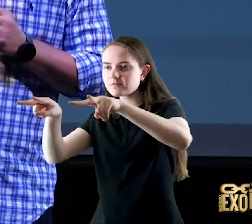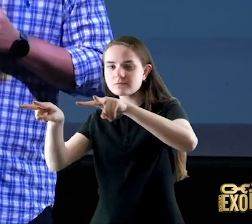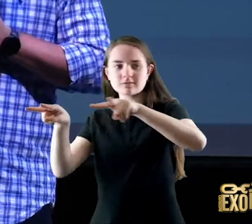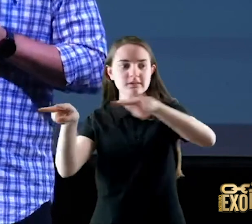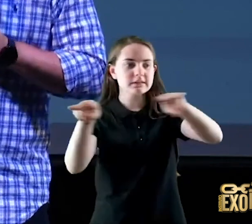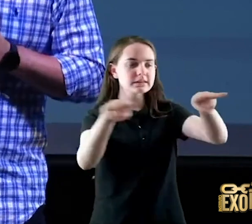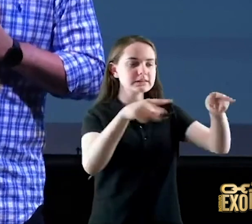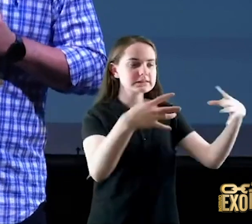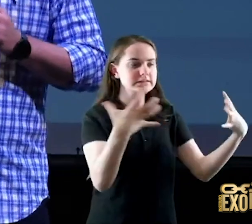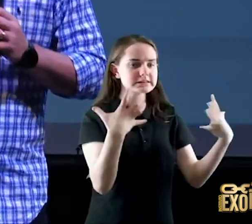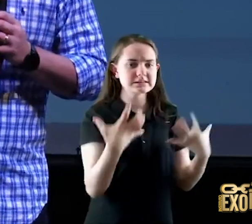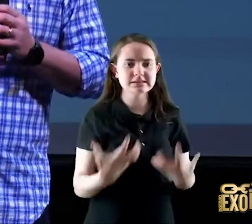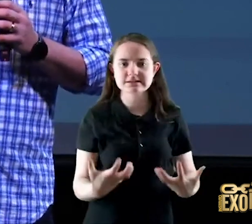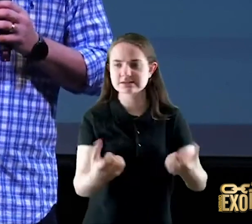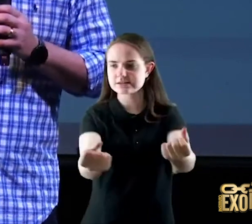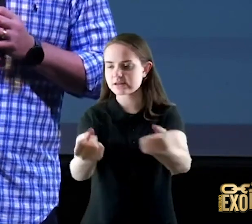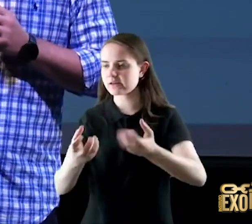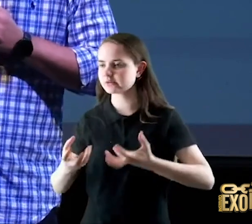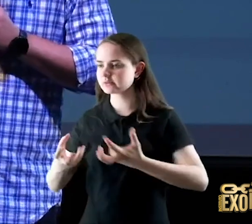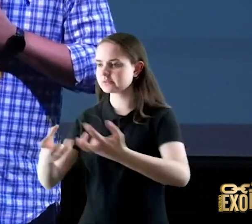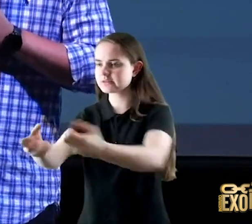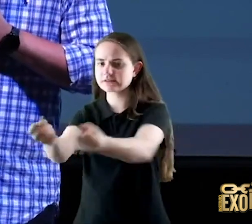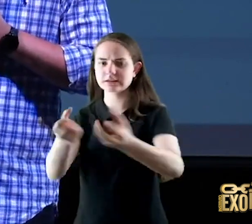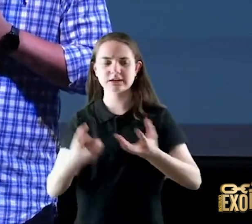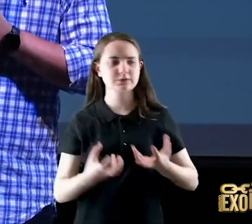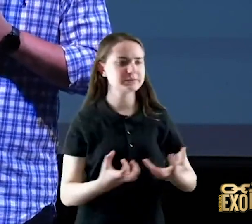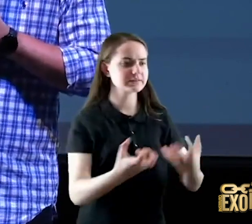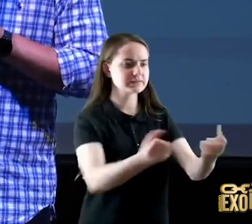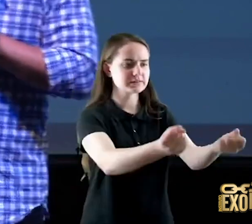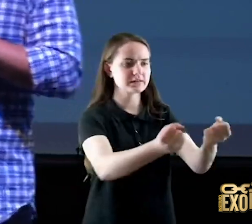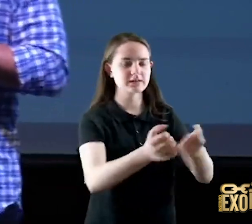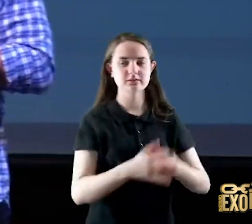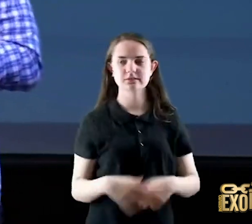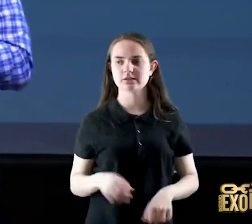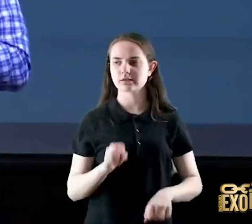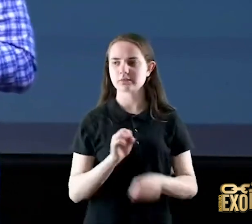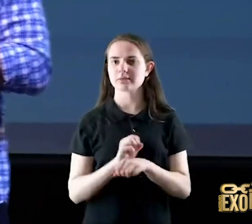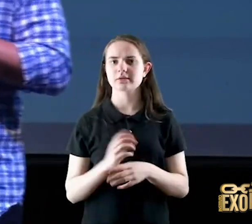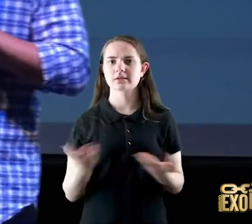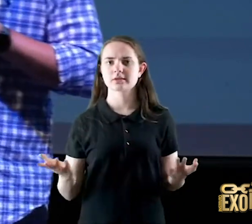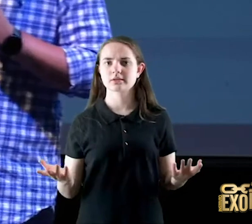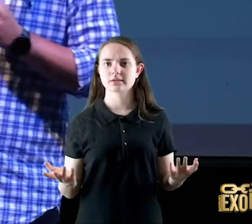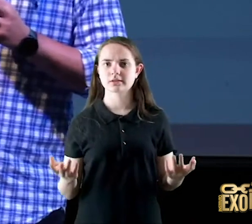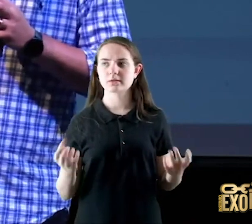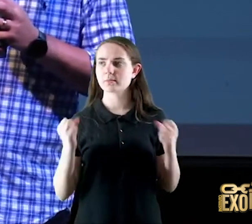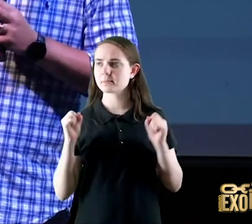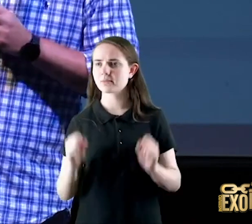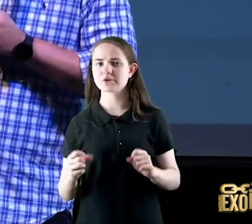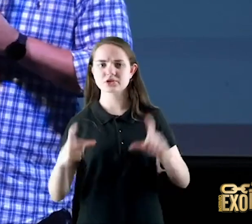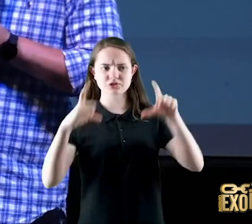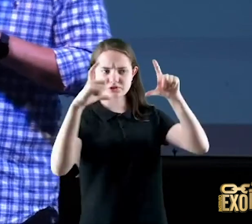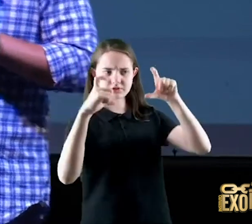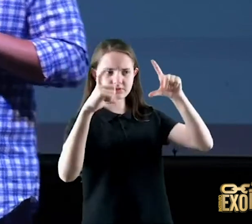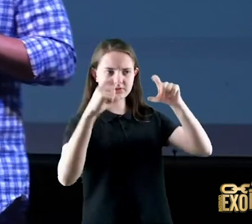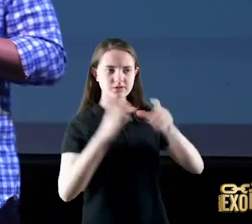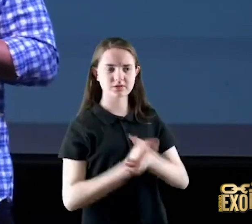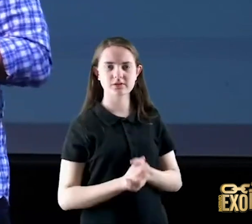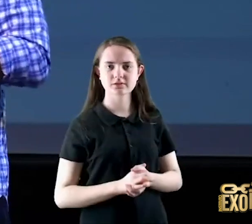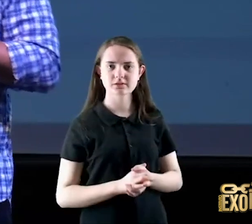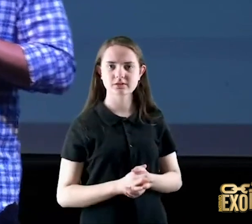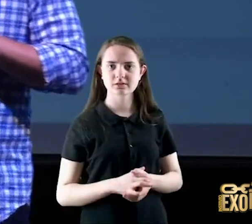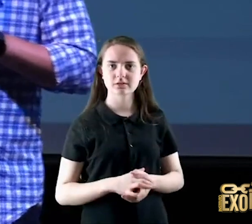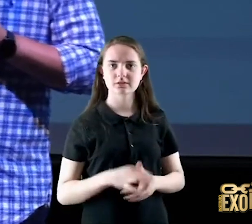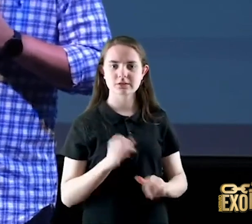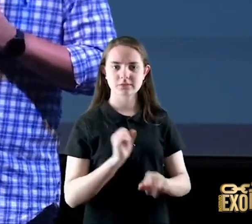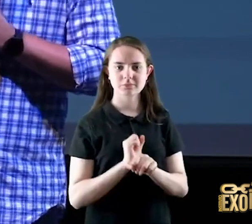deserto deserto deserto deserto aí alguém para assim pastor a pode parar pra tirar uma foto pode desce a vontade